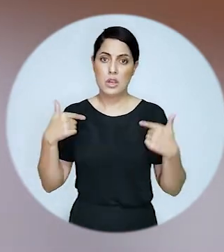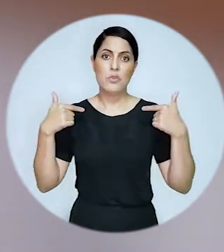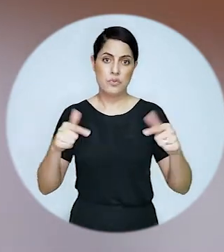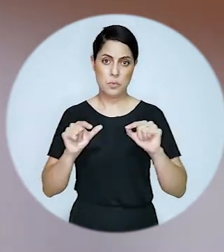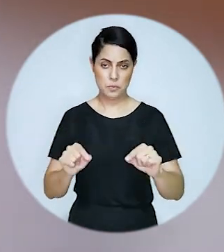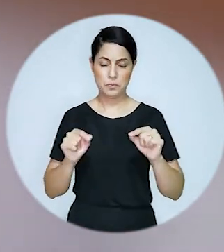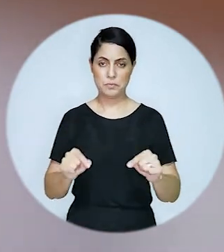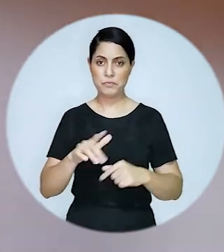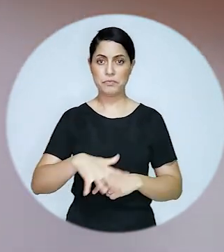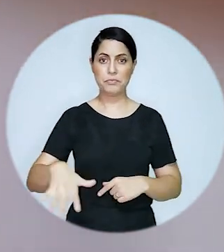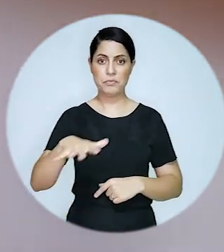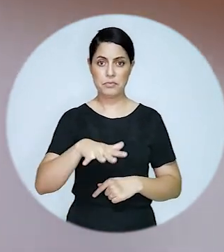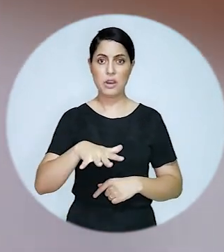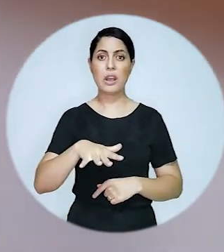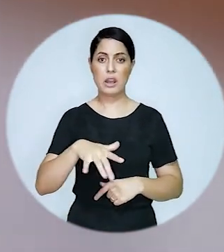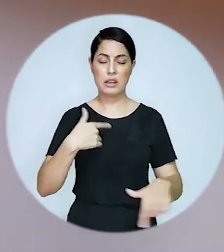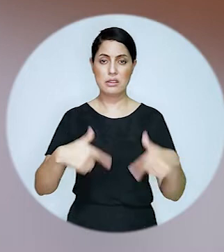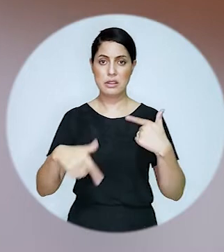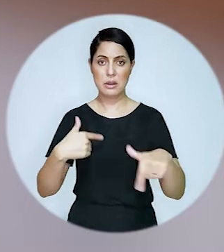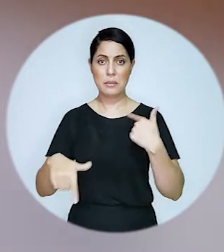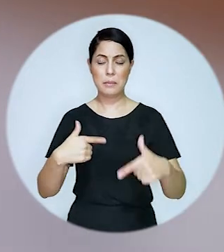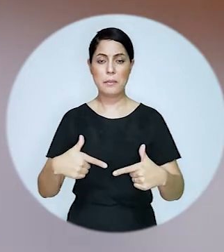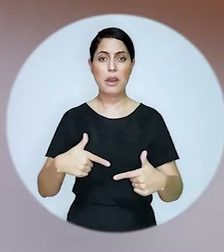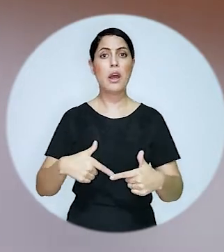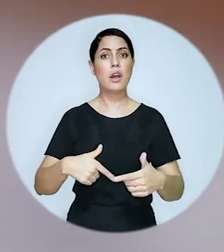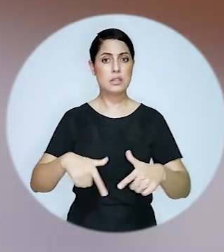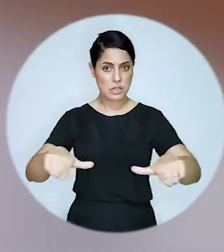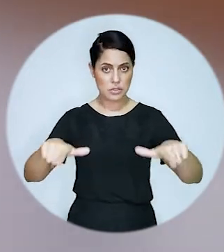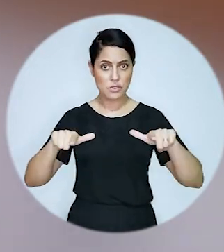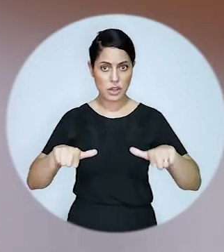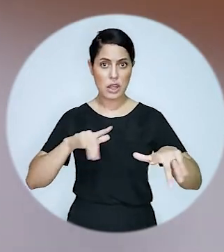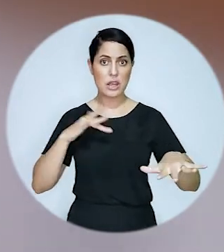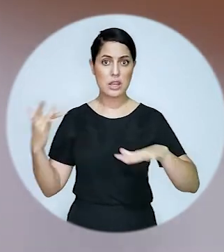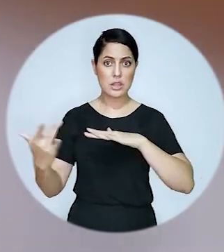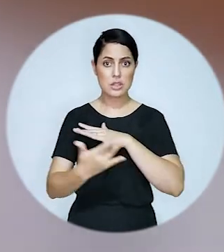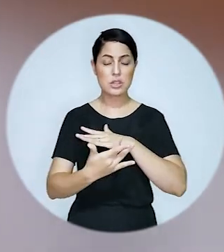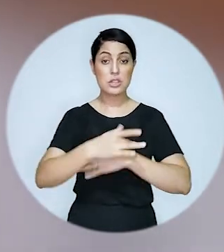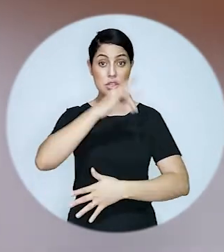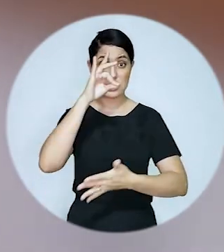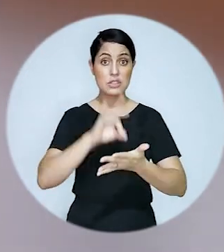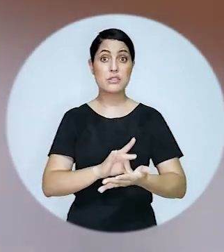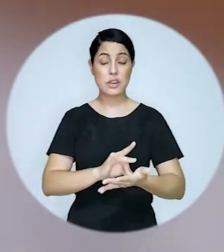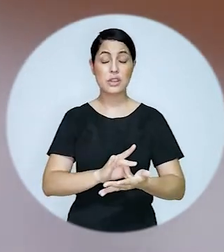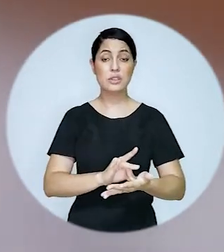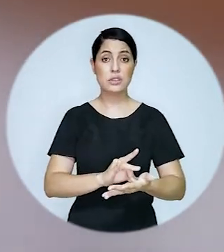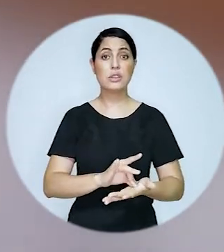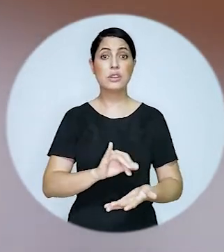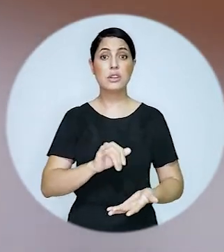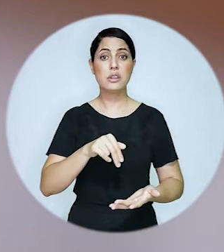sempre indico que quem atua na área não publique o certificado de registro do cliente nas redes sociais sem